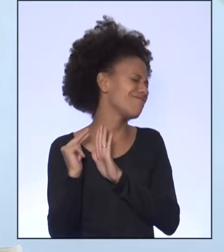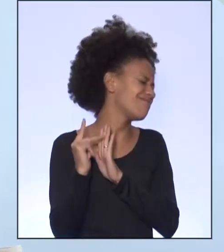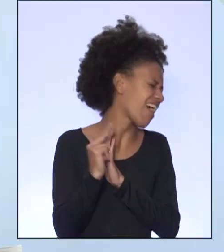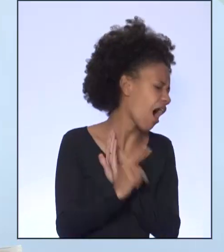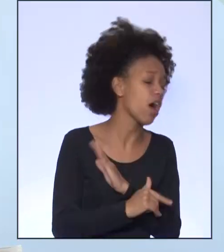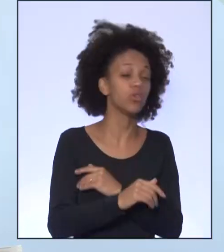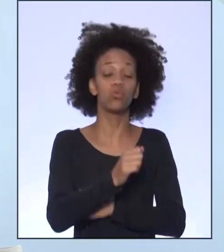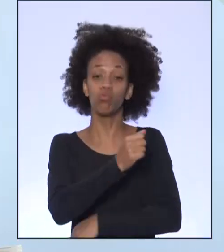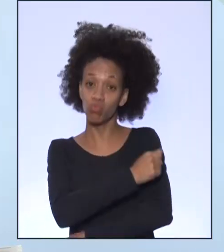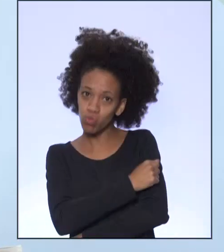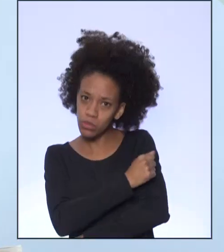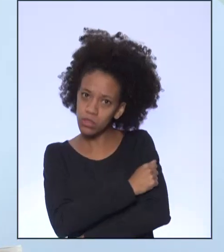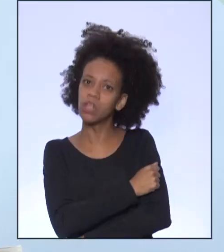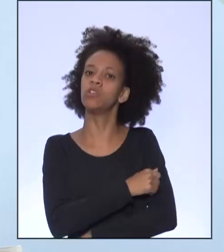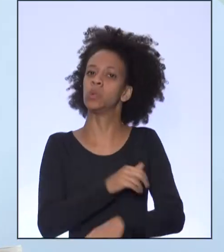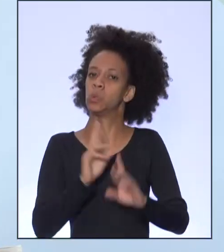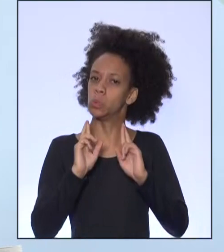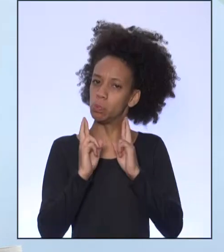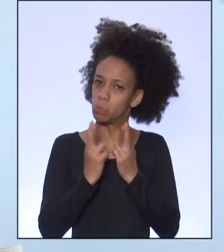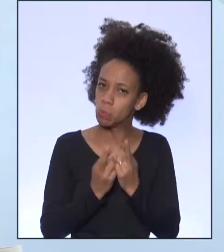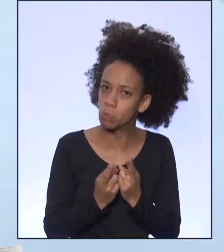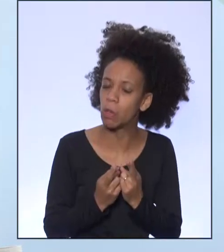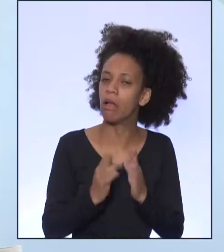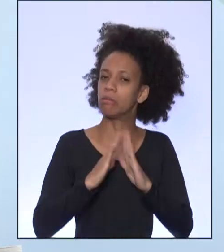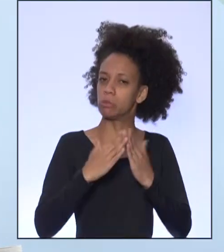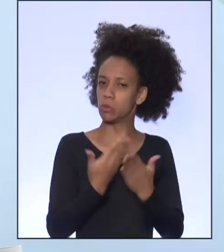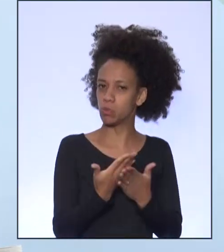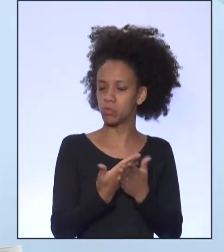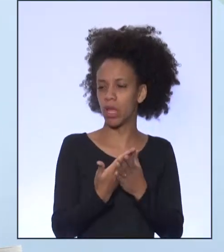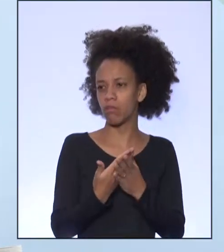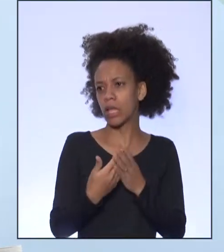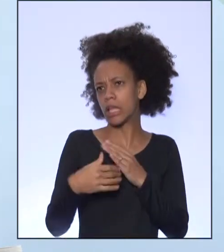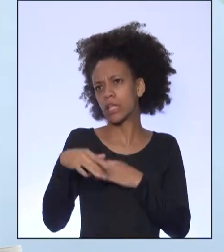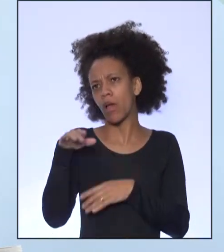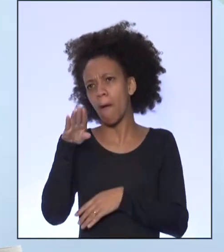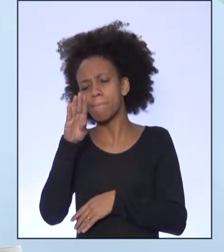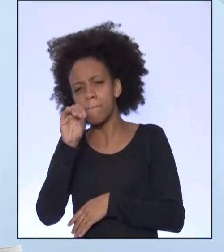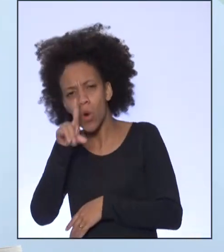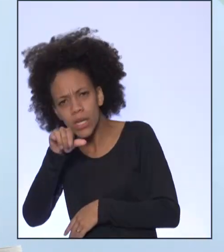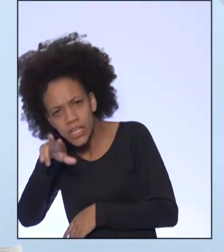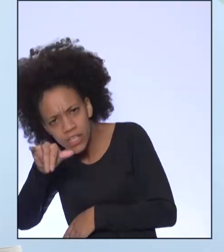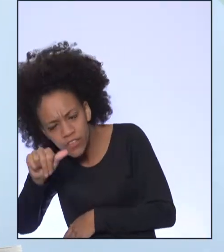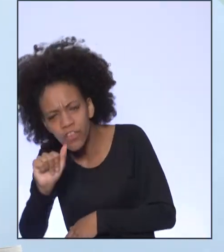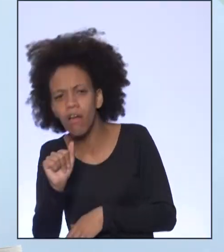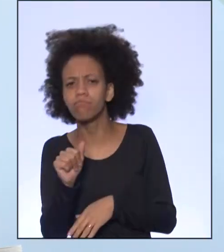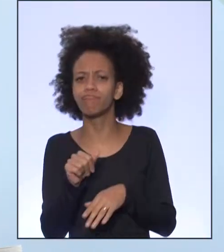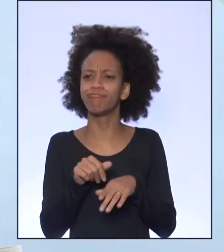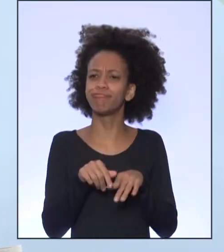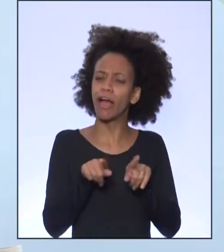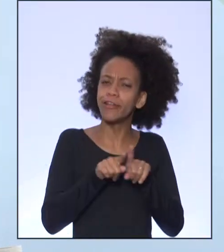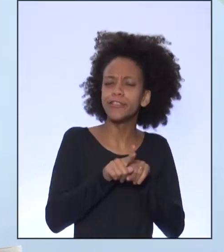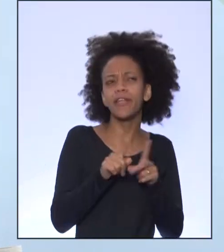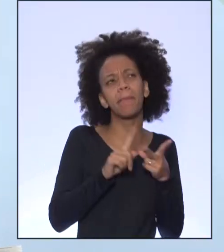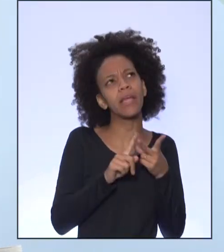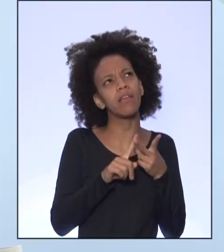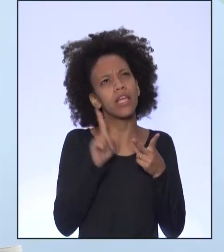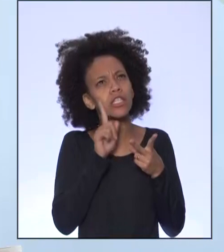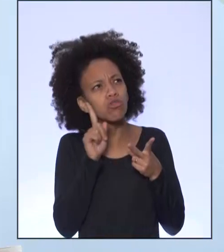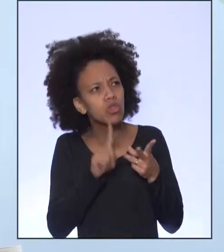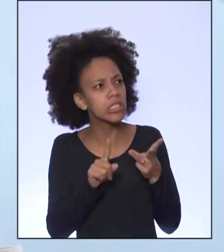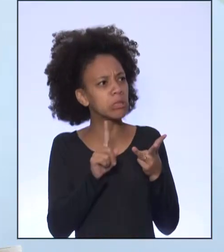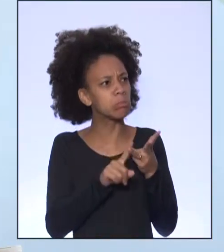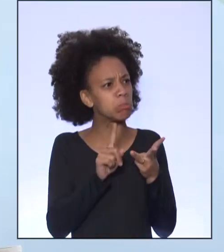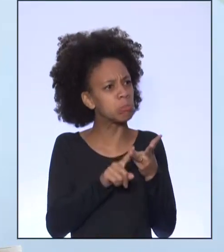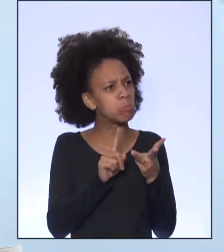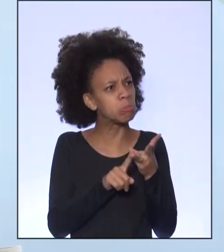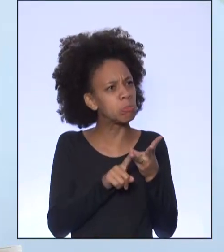que vieram da Bolívia, que vieram da Argentina, que vieram dos Estados Unidos. Então, você